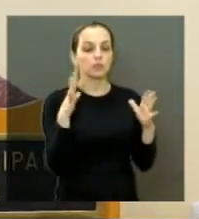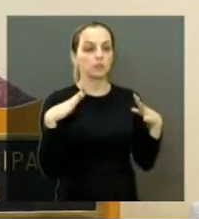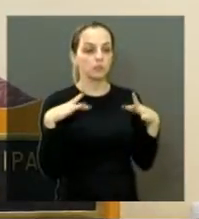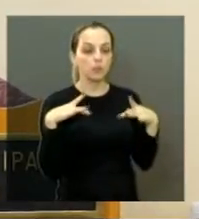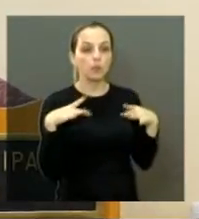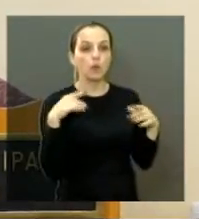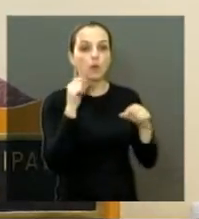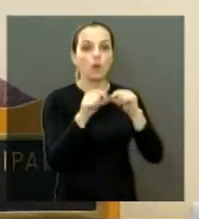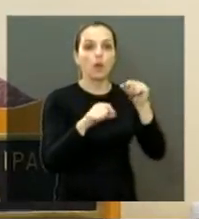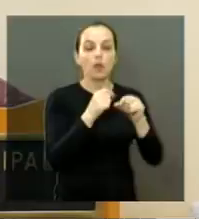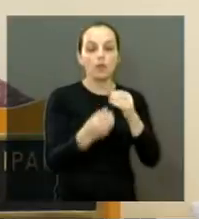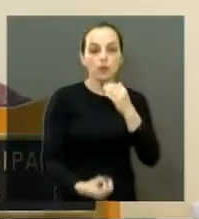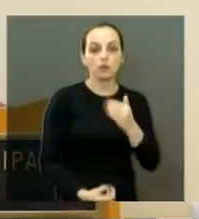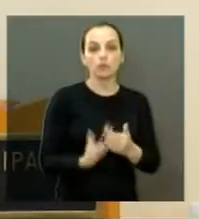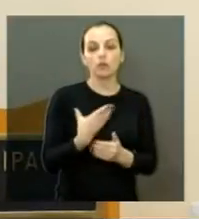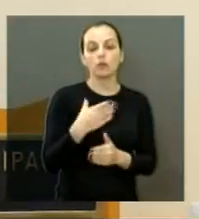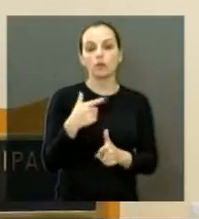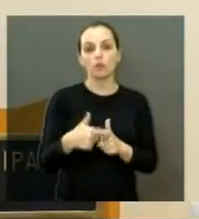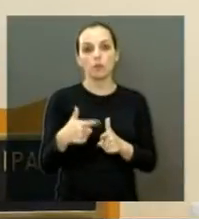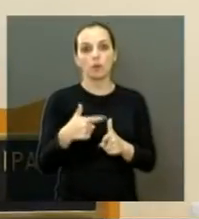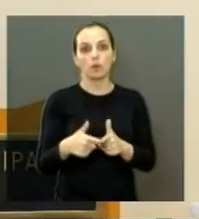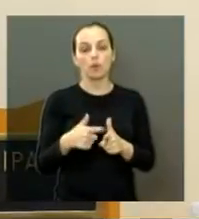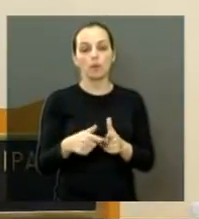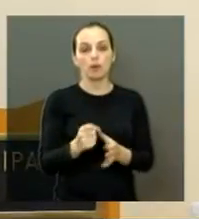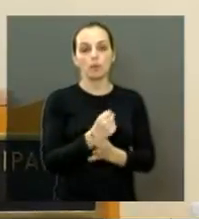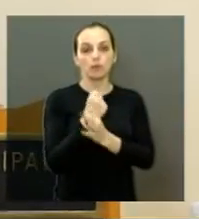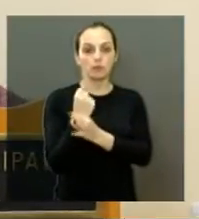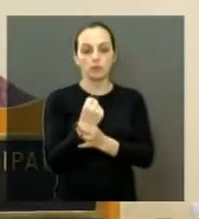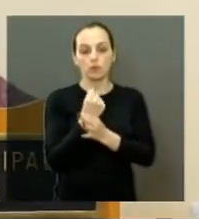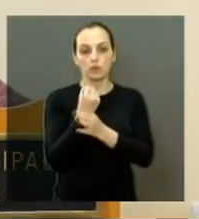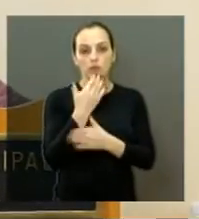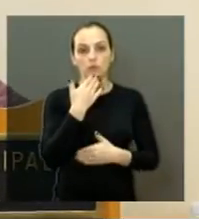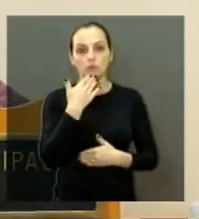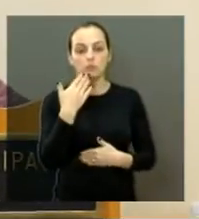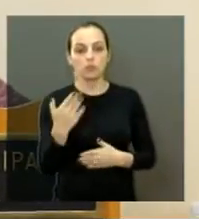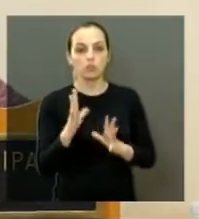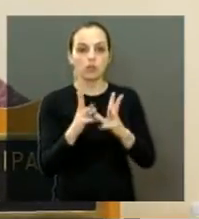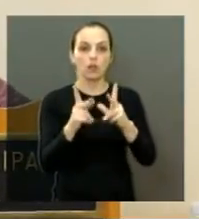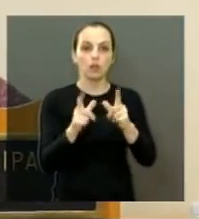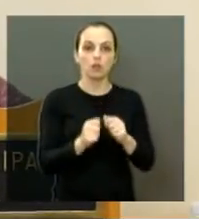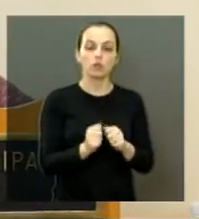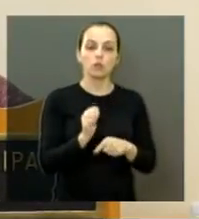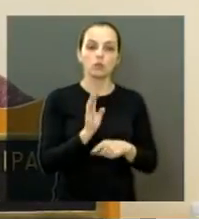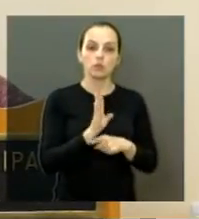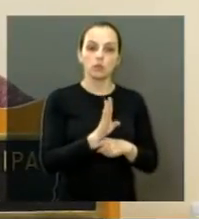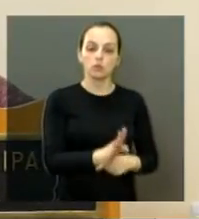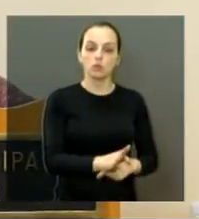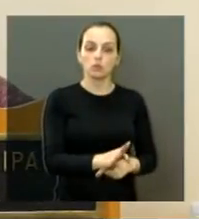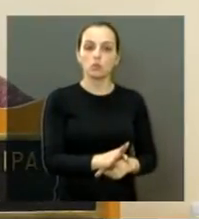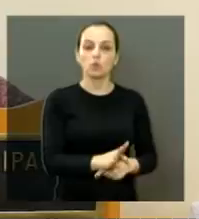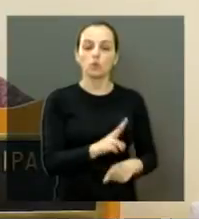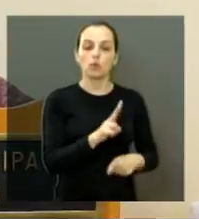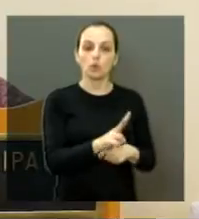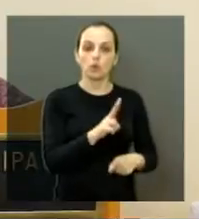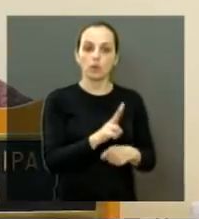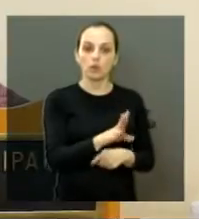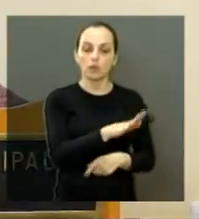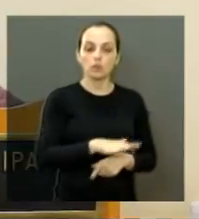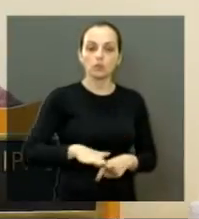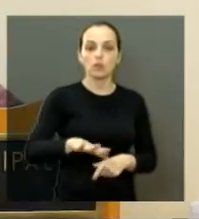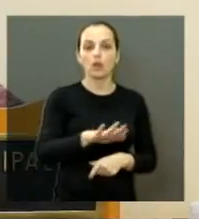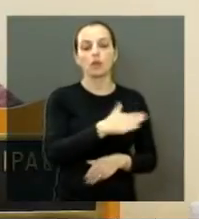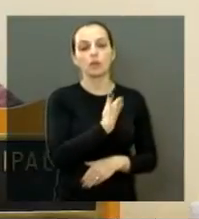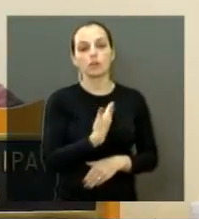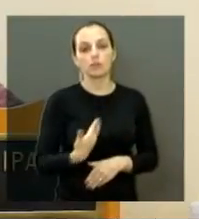de segurança. Então, gostaria de pedir a todos que colaborem cuidando dos nossos espaços e,